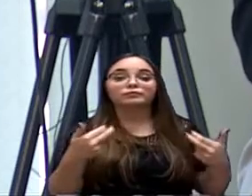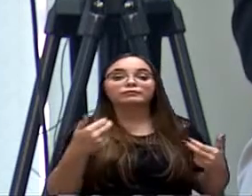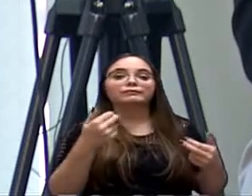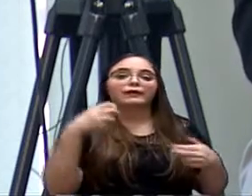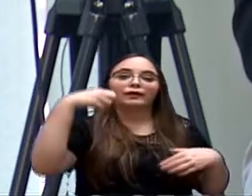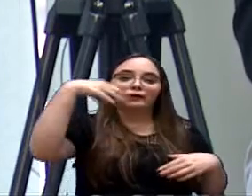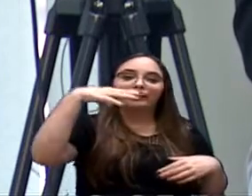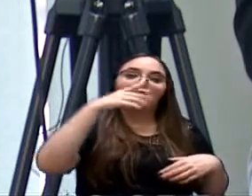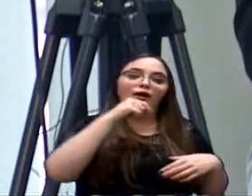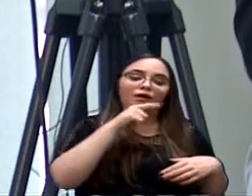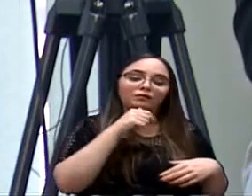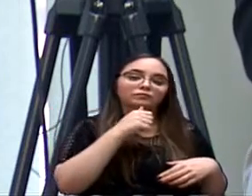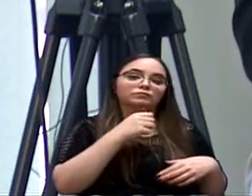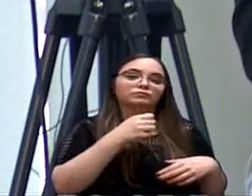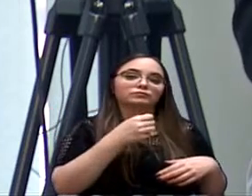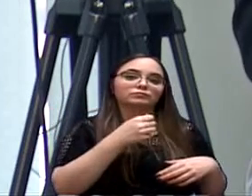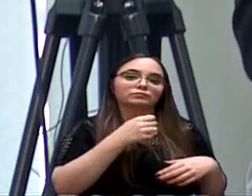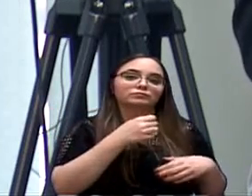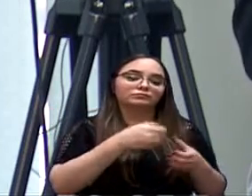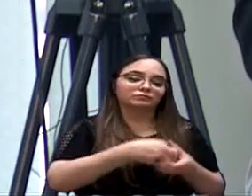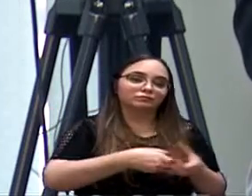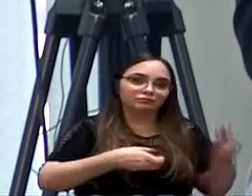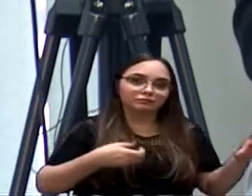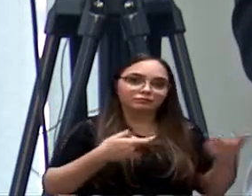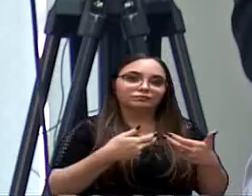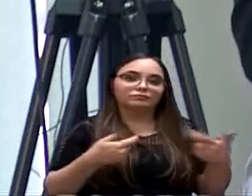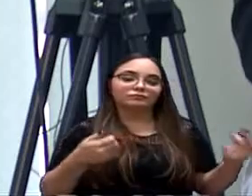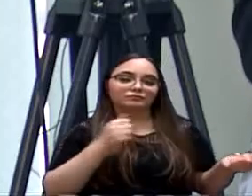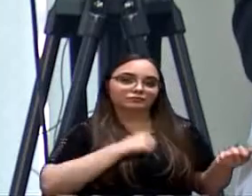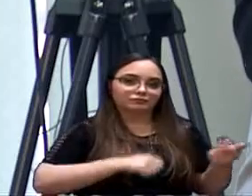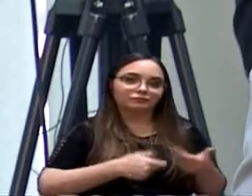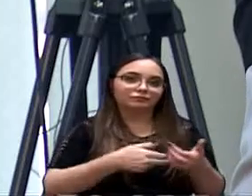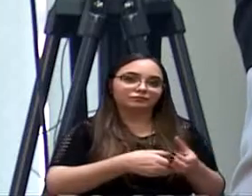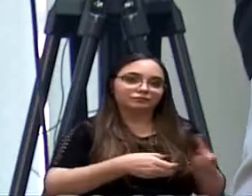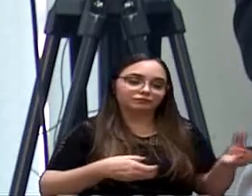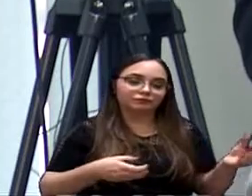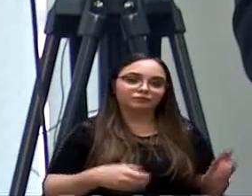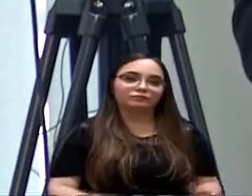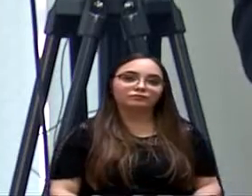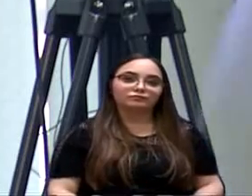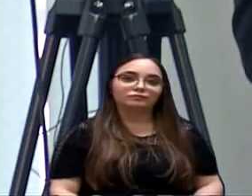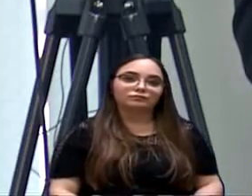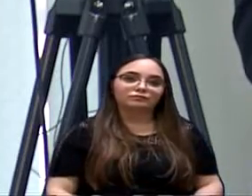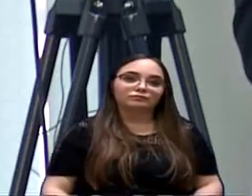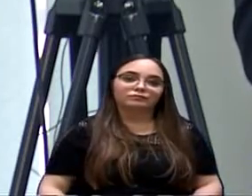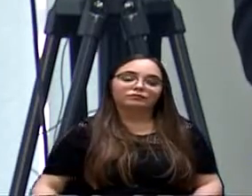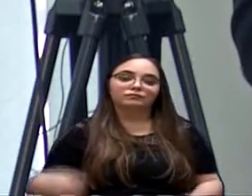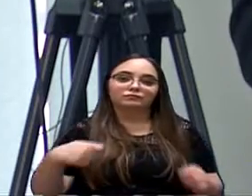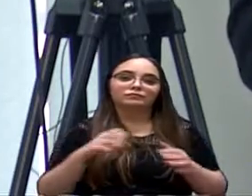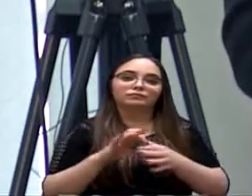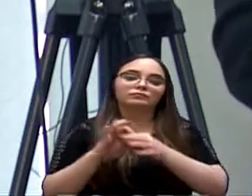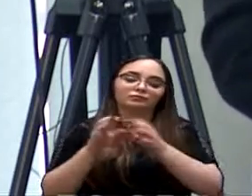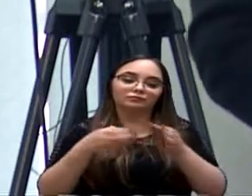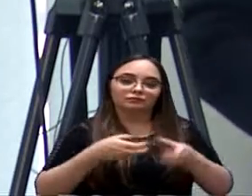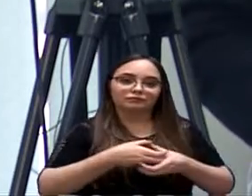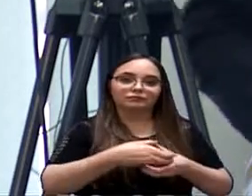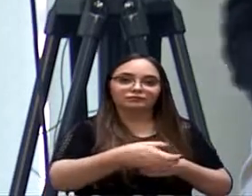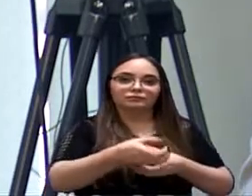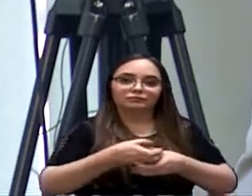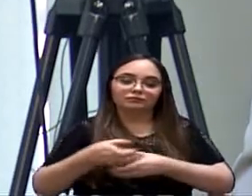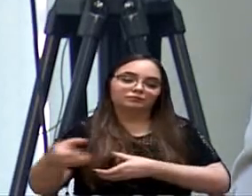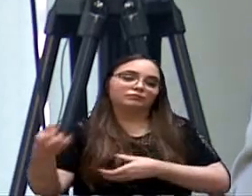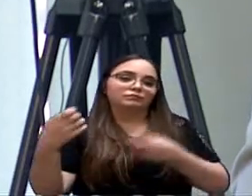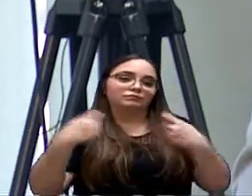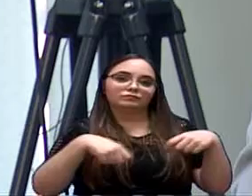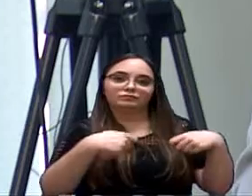lá no Cerrado para levar esse tal de smart cities. Um pool, um conjunto de loteadores